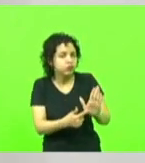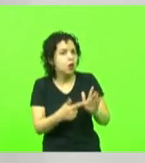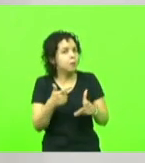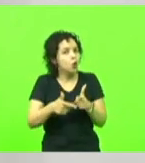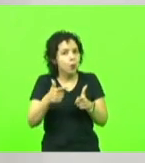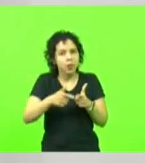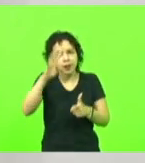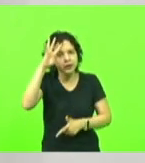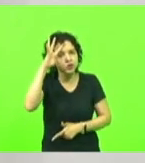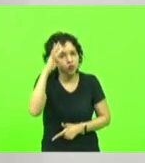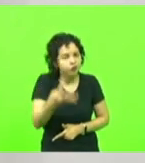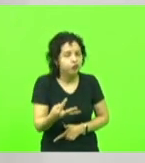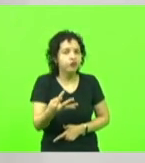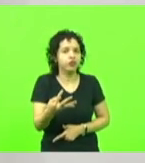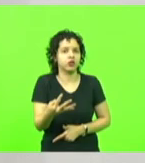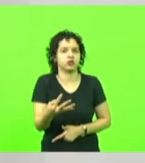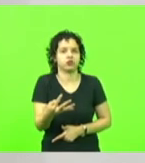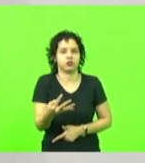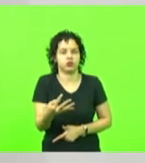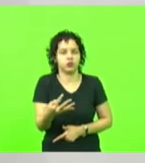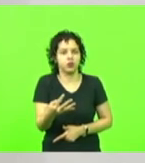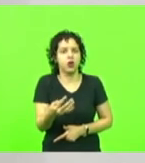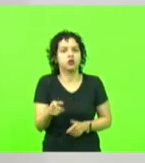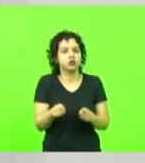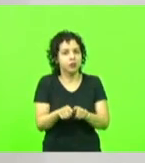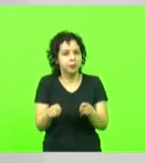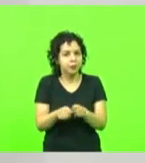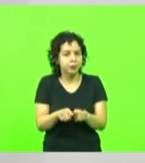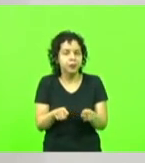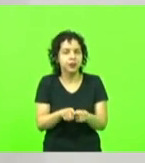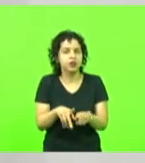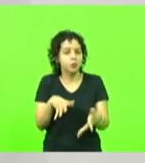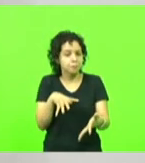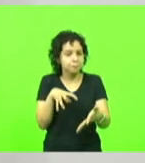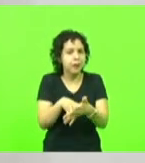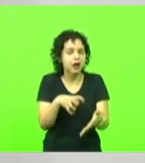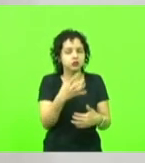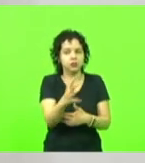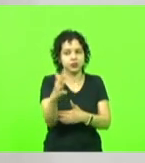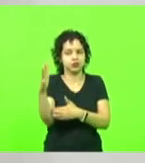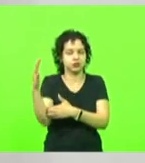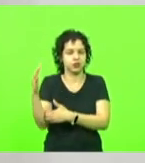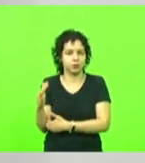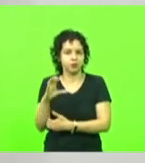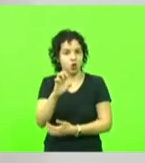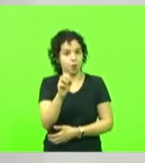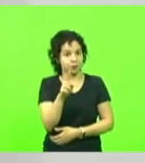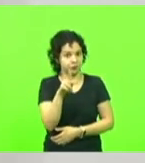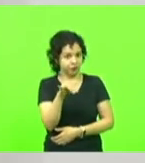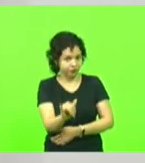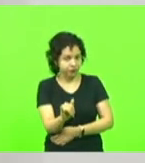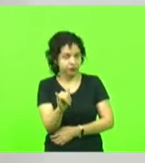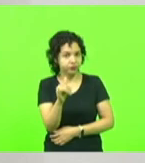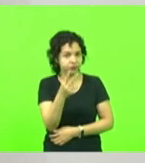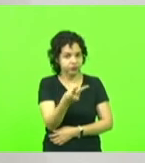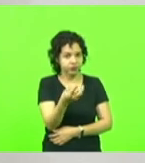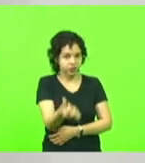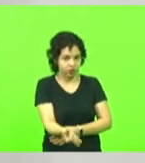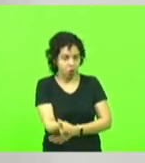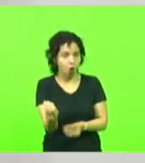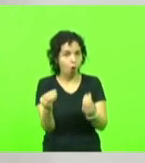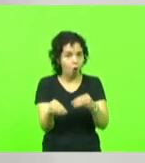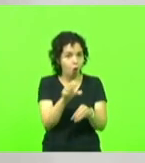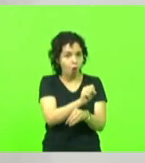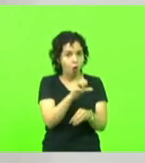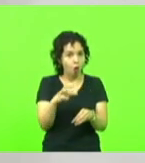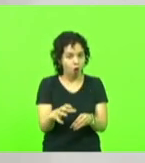sempre tendo em vista o menor impacto ambiental. A COP26 colocou Santa Catarina em posição central nos